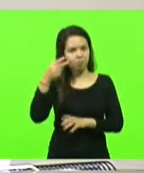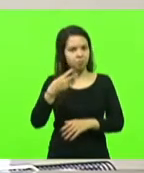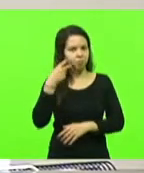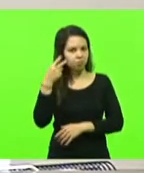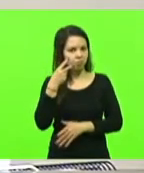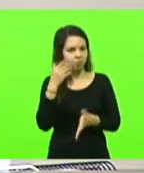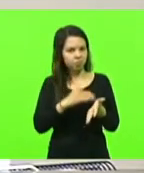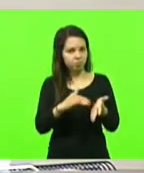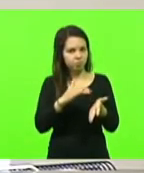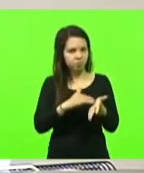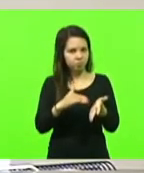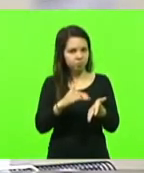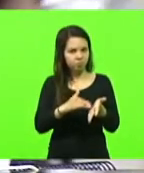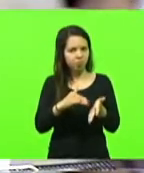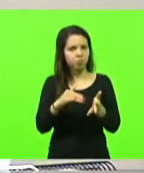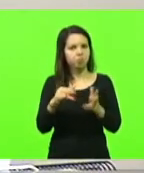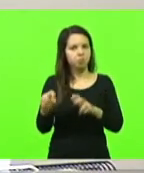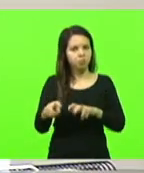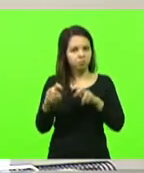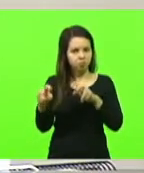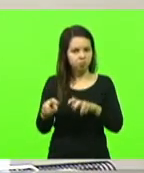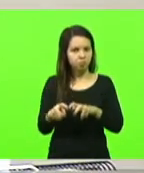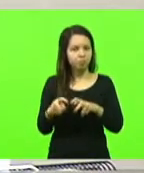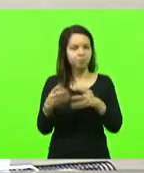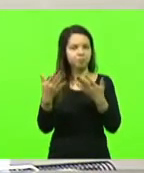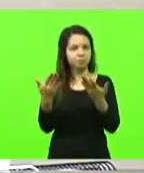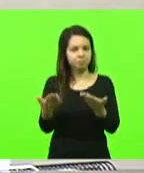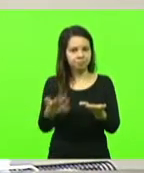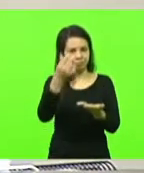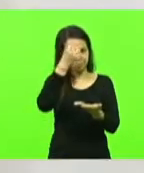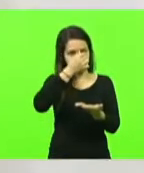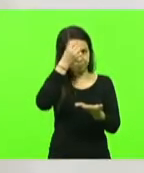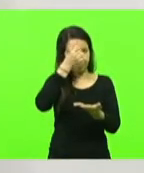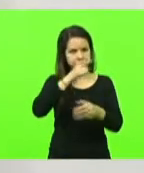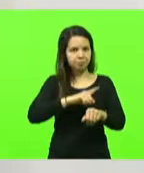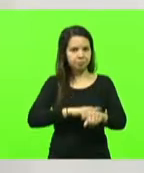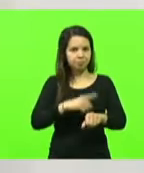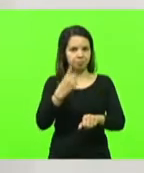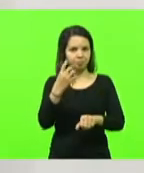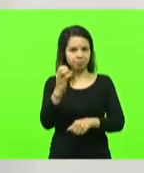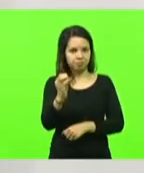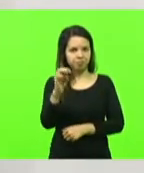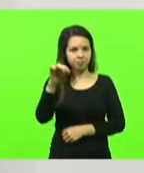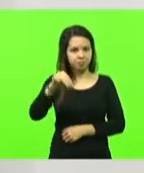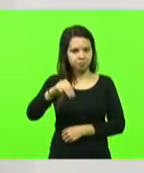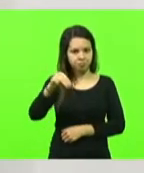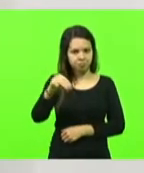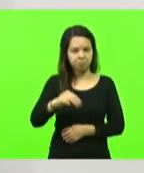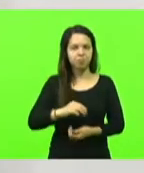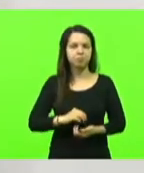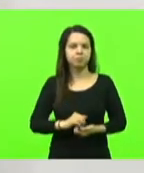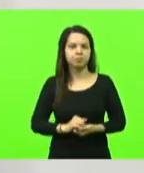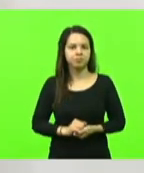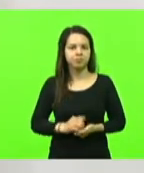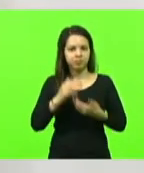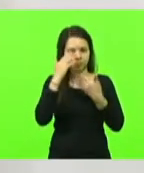Agricultura. Agora sim, Maurício, Vossa Excelência, será dez minutos. Obrigado, senhor presidente.